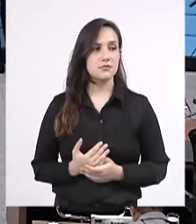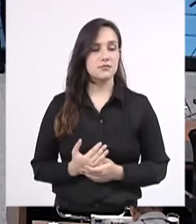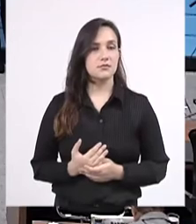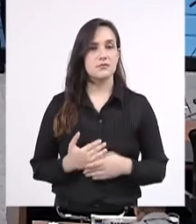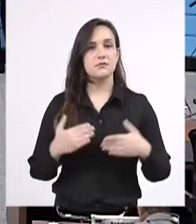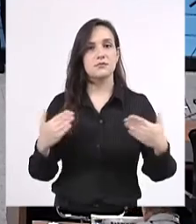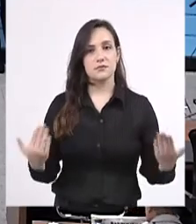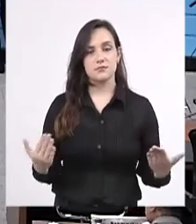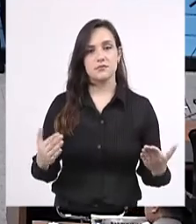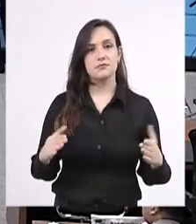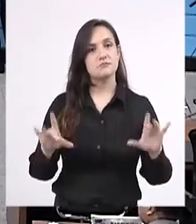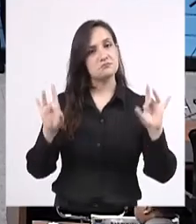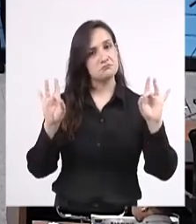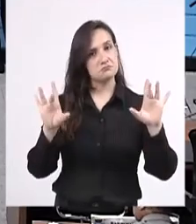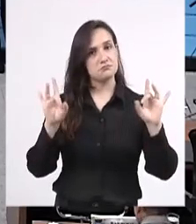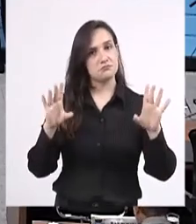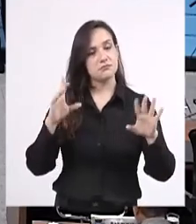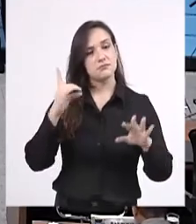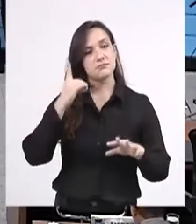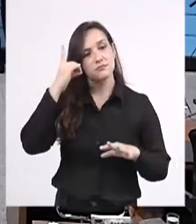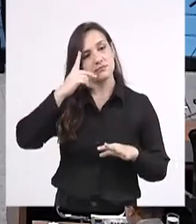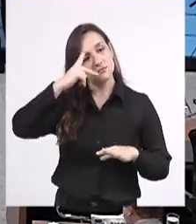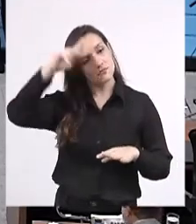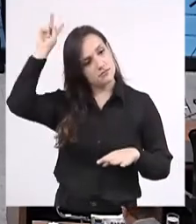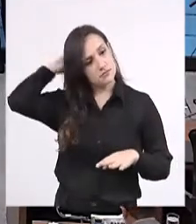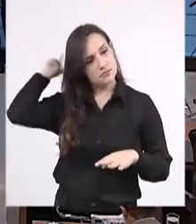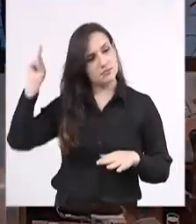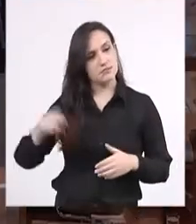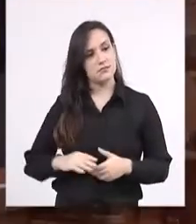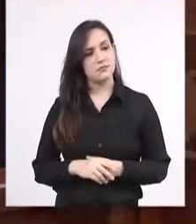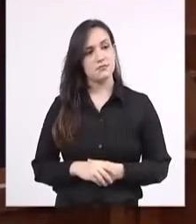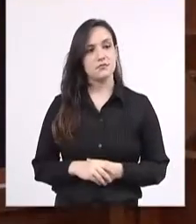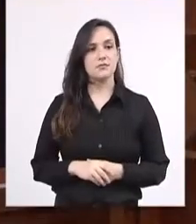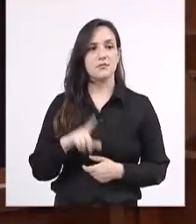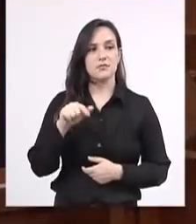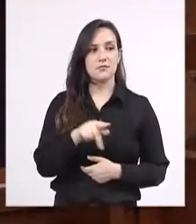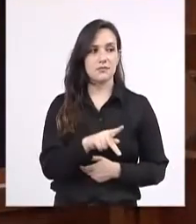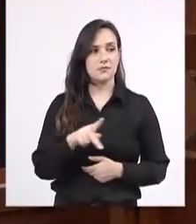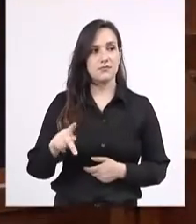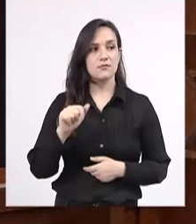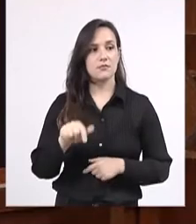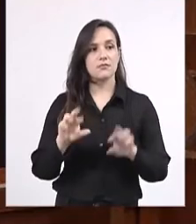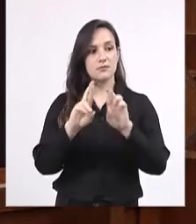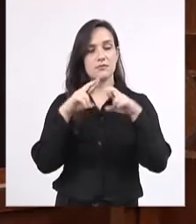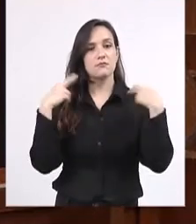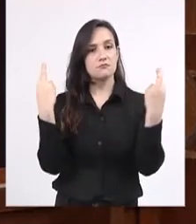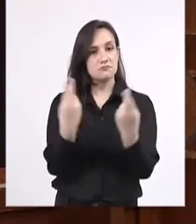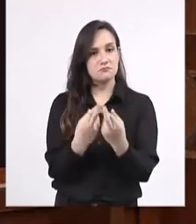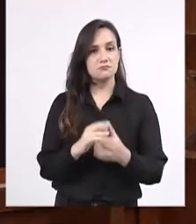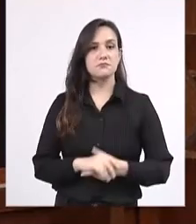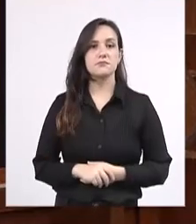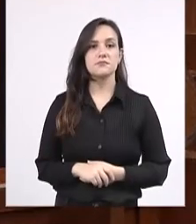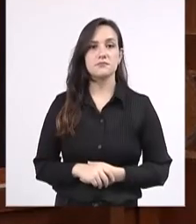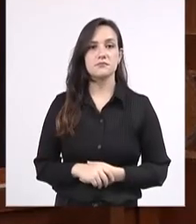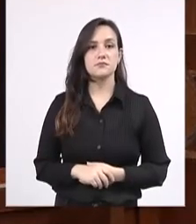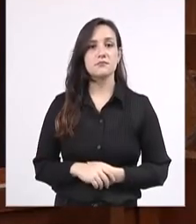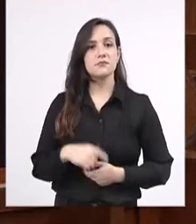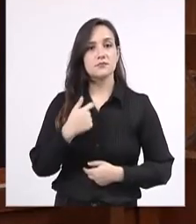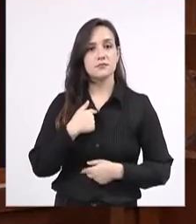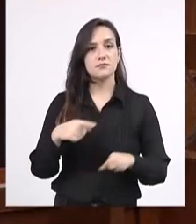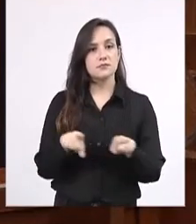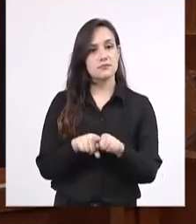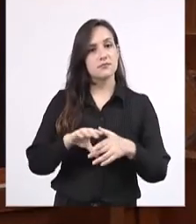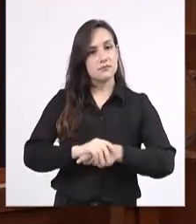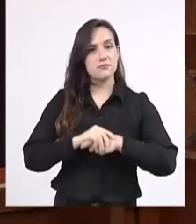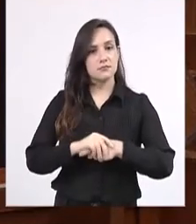Excelentíssimo deputado Paulo Corrêa, presidente dessa sessão, na pessoa de quem cumprimento